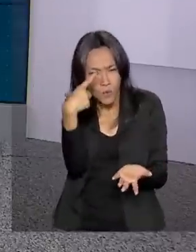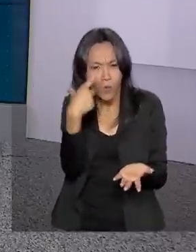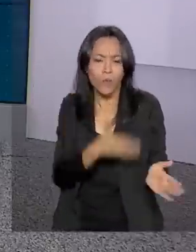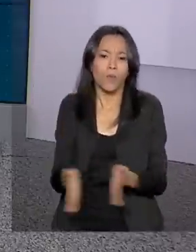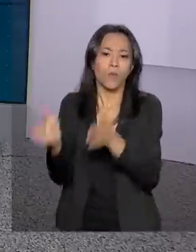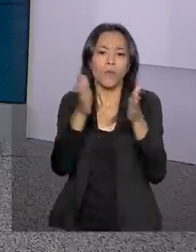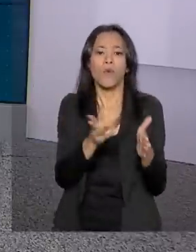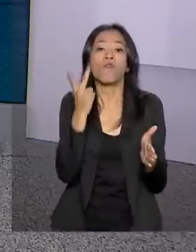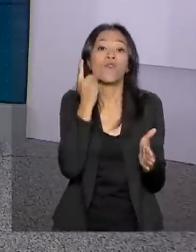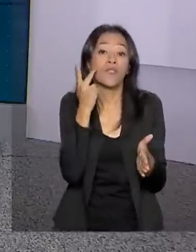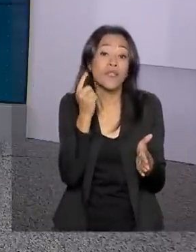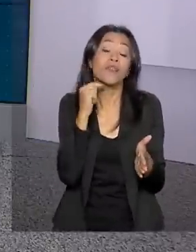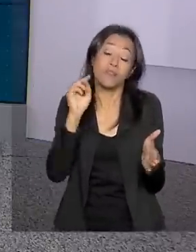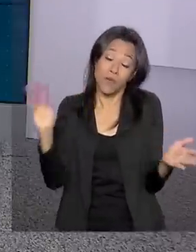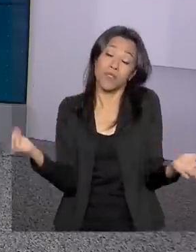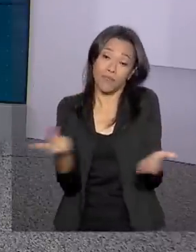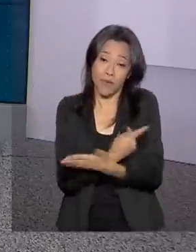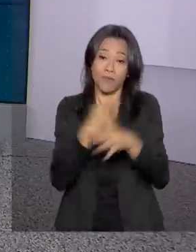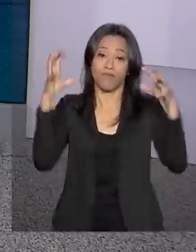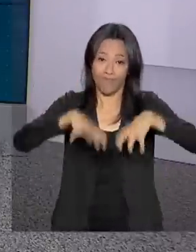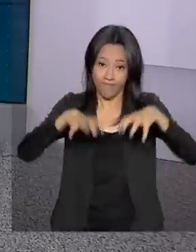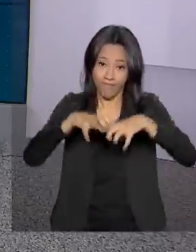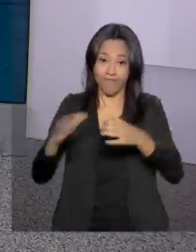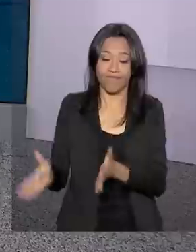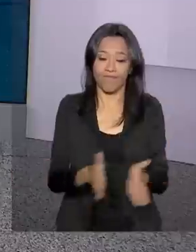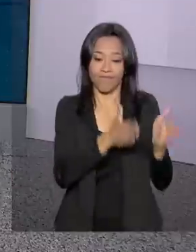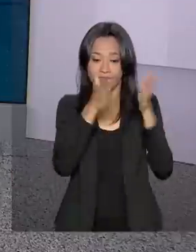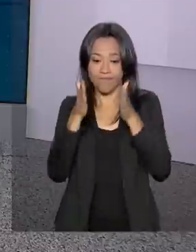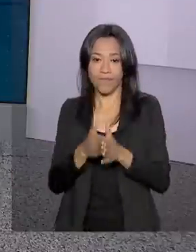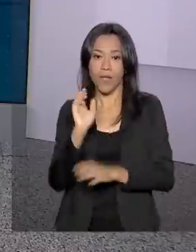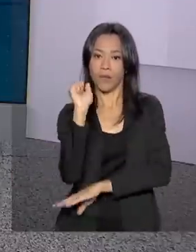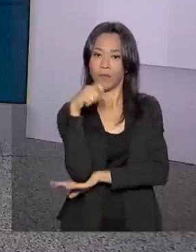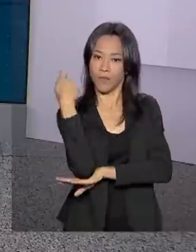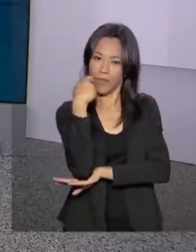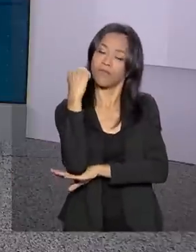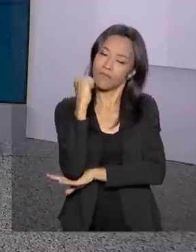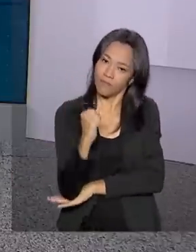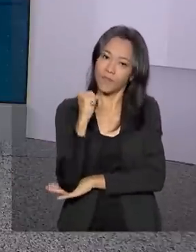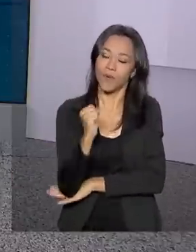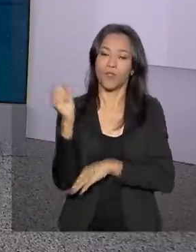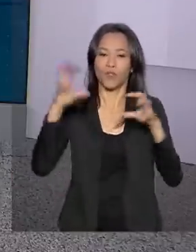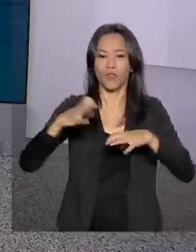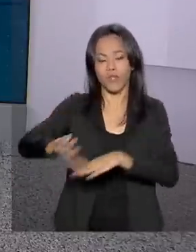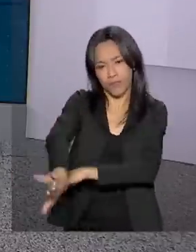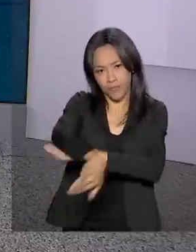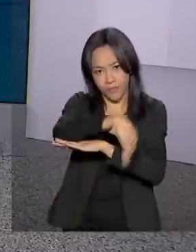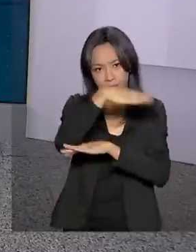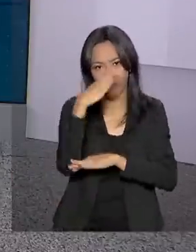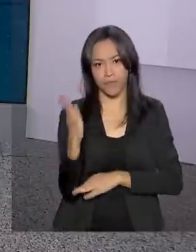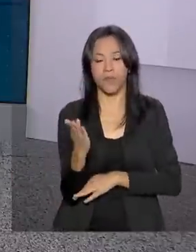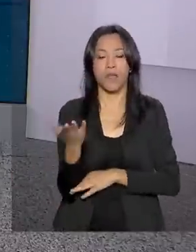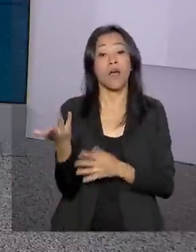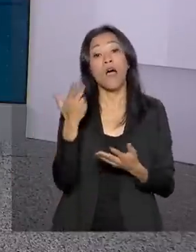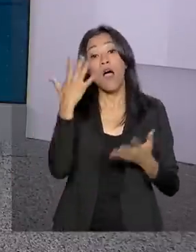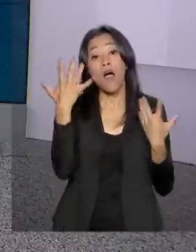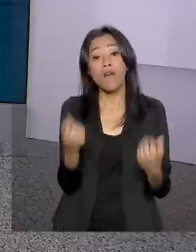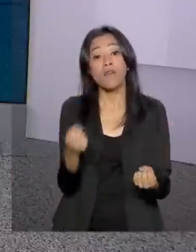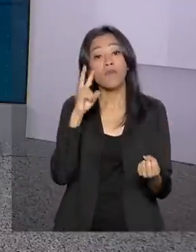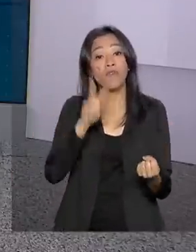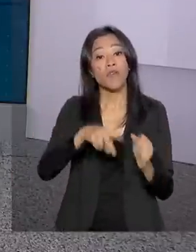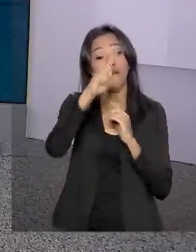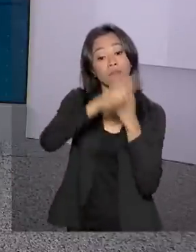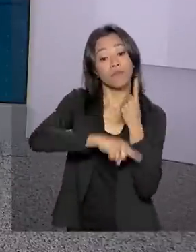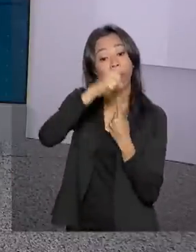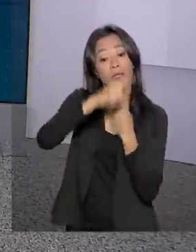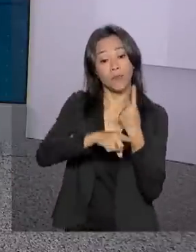Em Fortaleza, possibilidade de chuva. E em Porto Alegre, pode chover ao longo do dia. Vamos agora às temperaturas mínimas